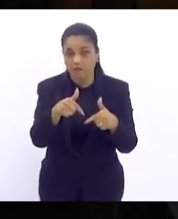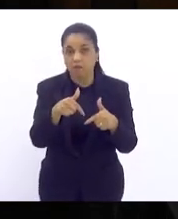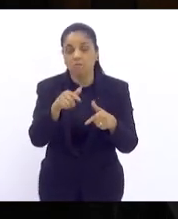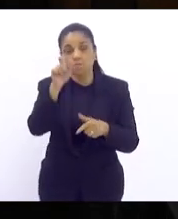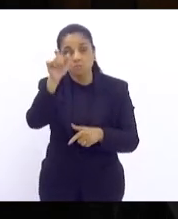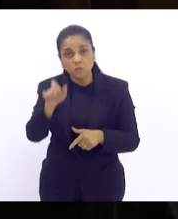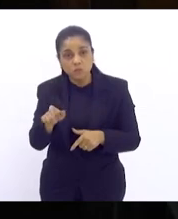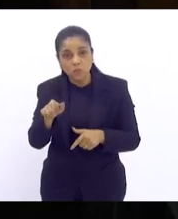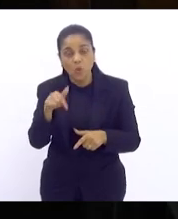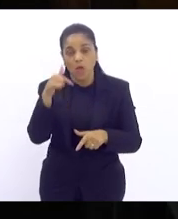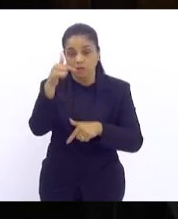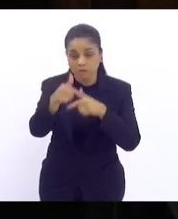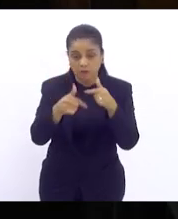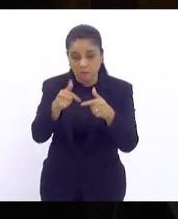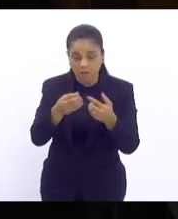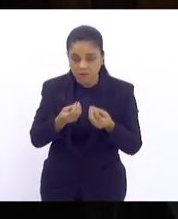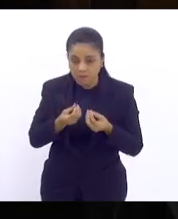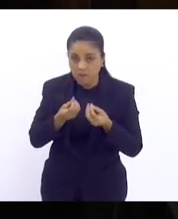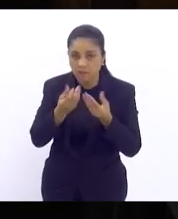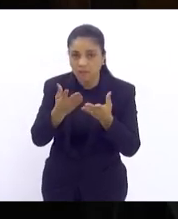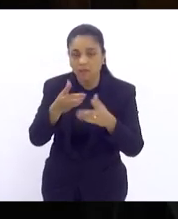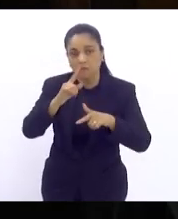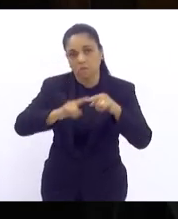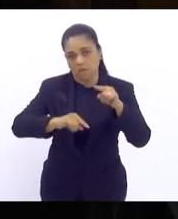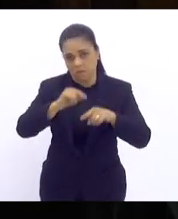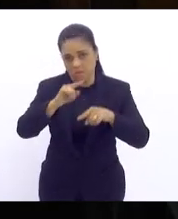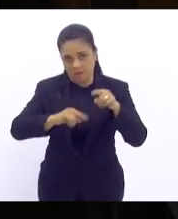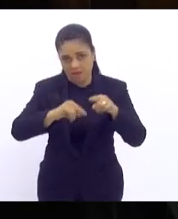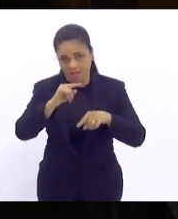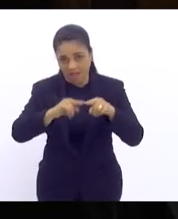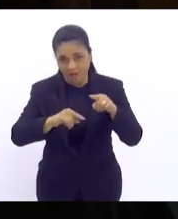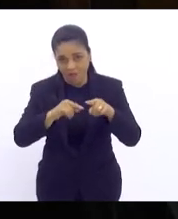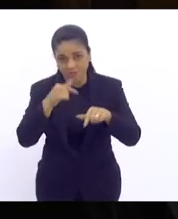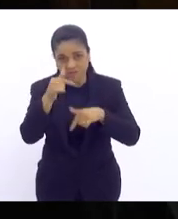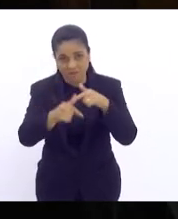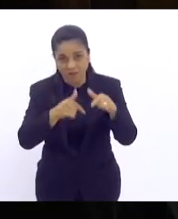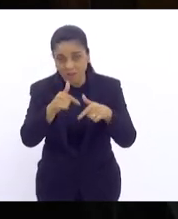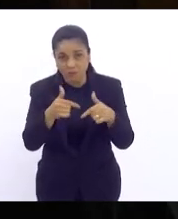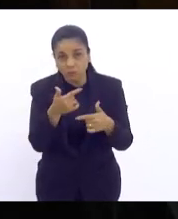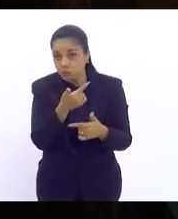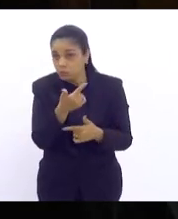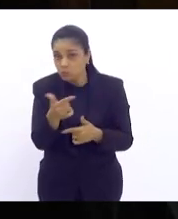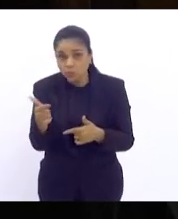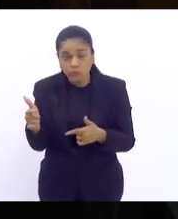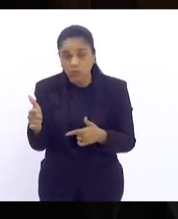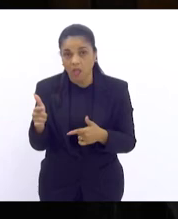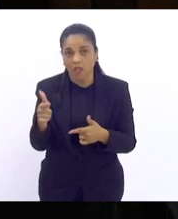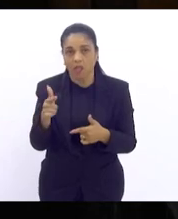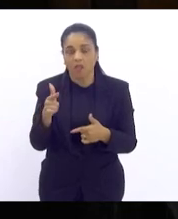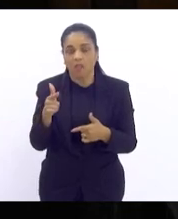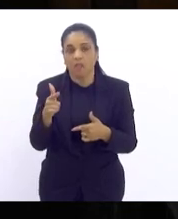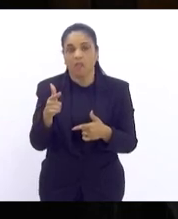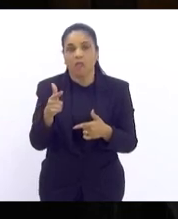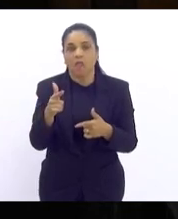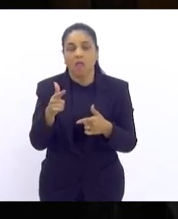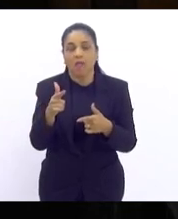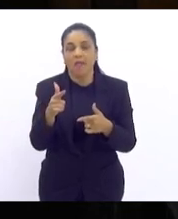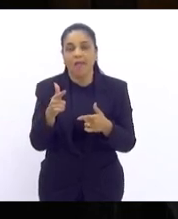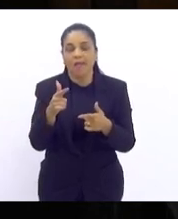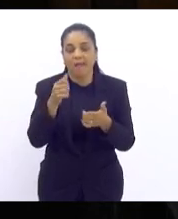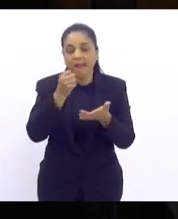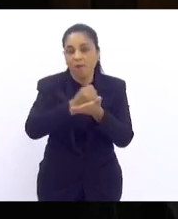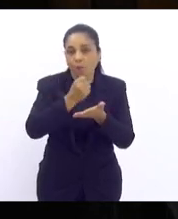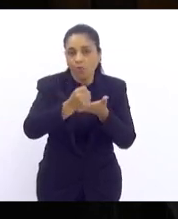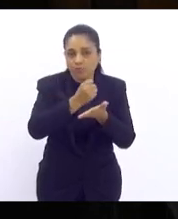trabalha como entregador que não tem qualquer possibilidade de vínculo trabalhista com aquela